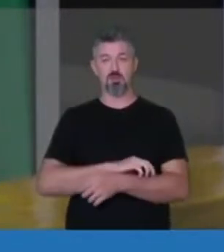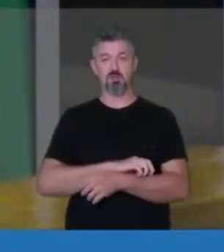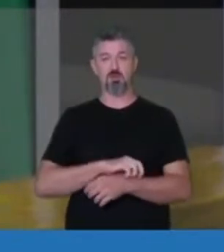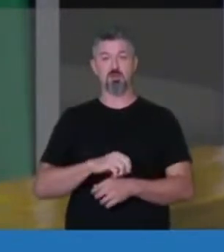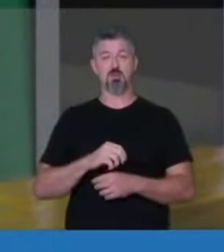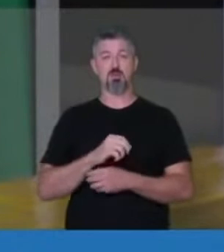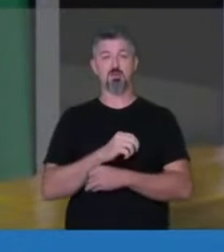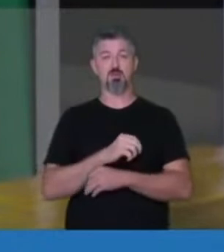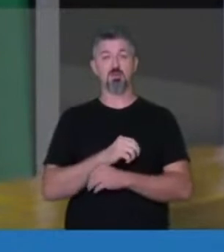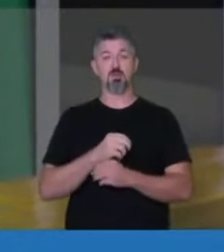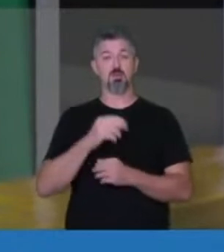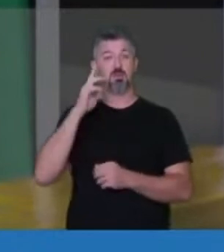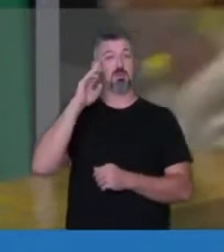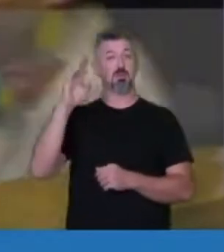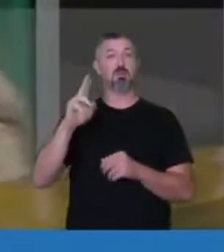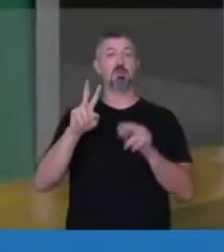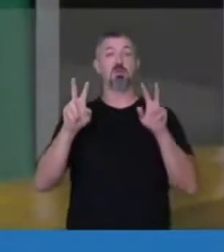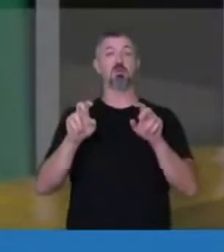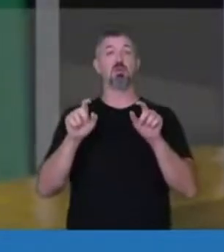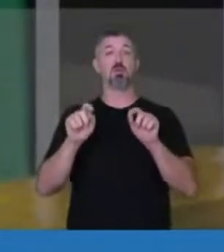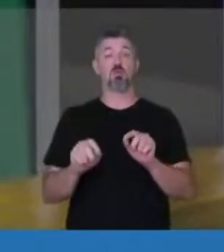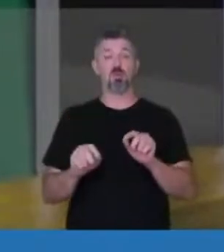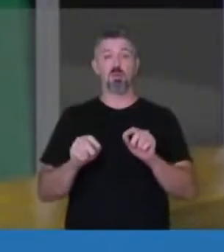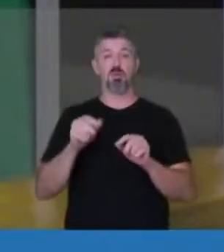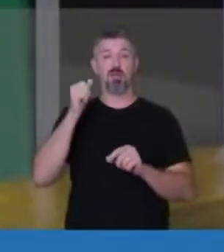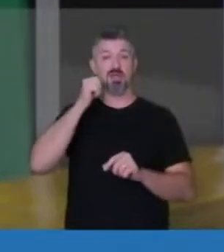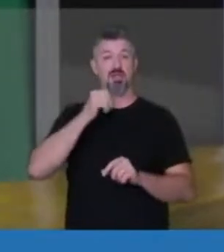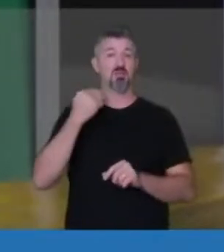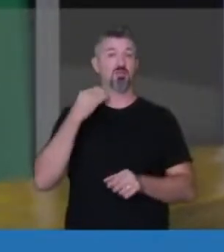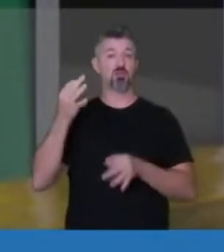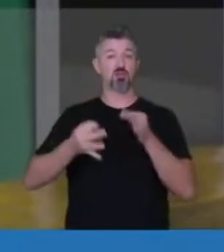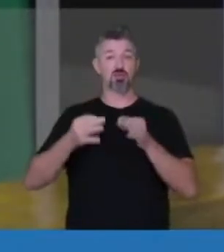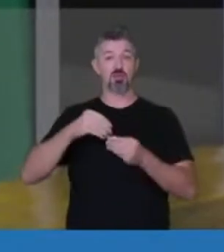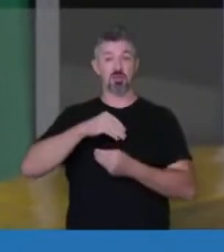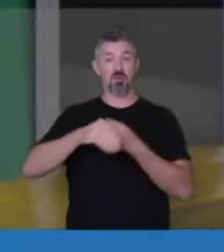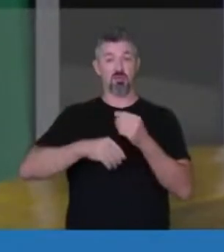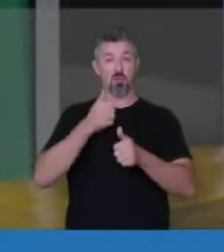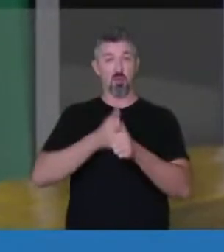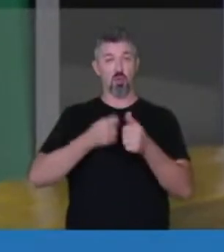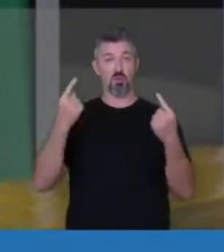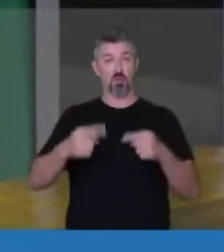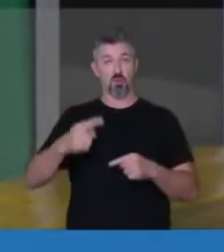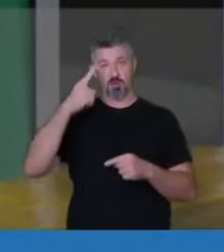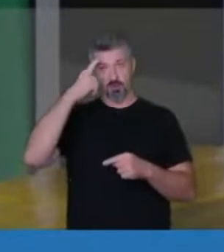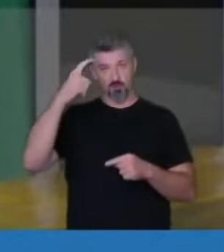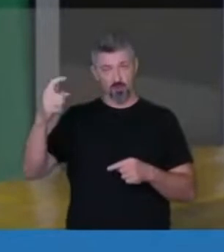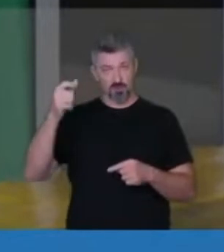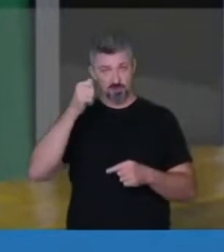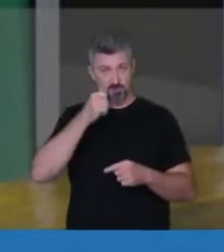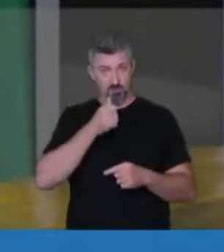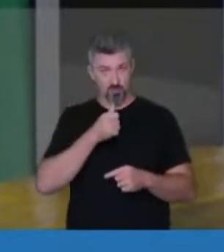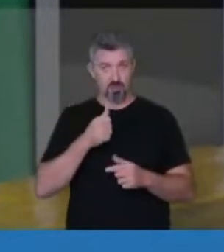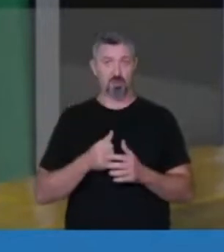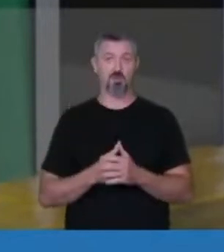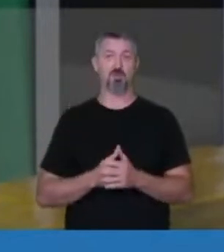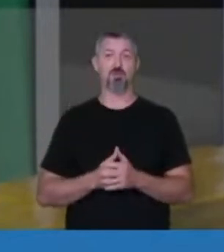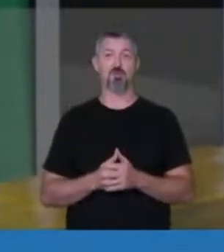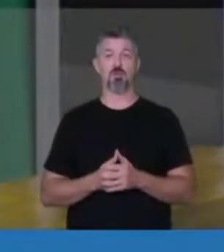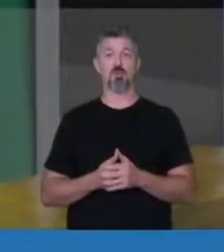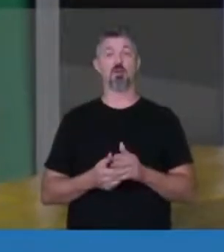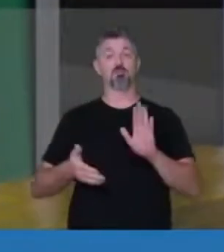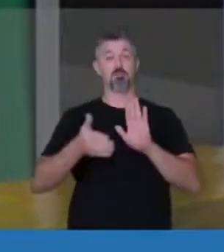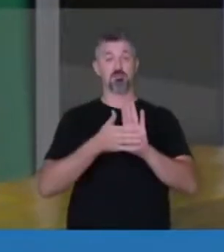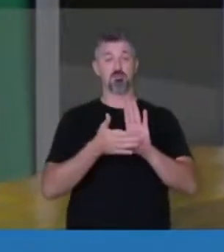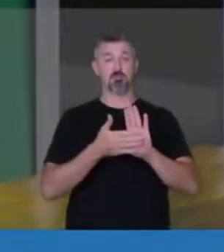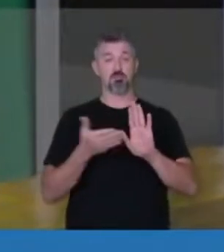principalmente no que tange as magistradas envolvidas no combate à violência contra a mulher, veio com a